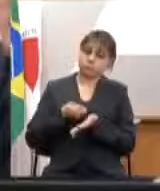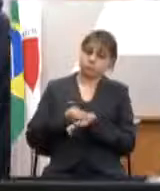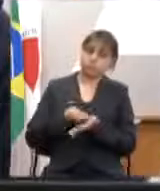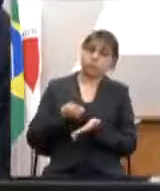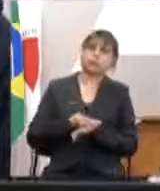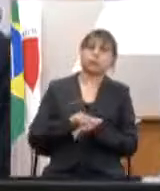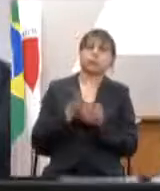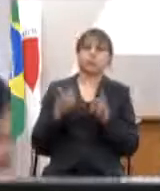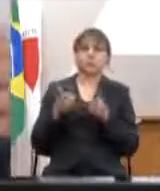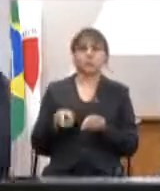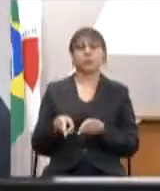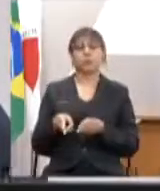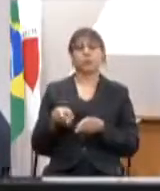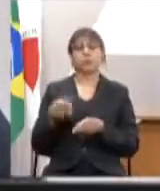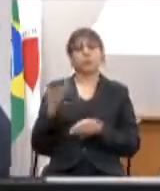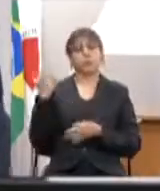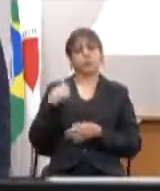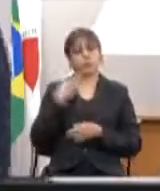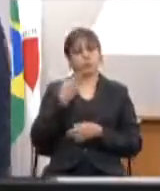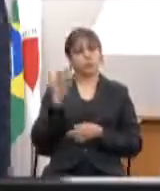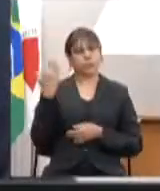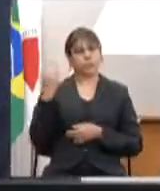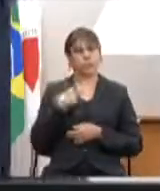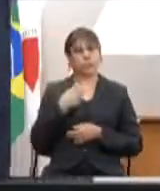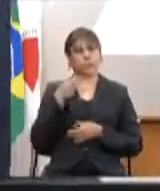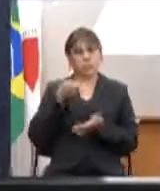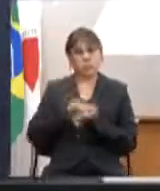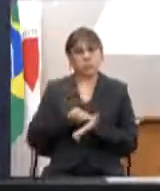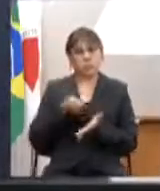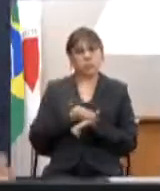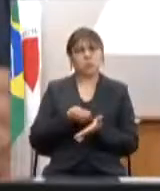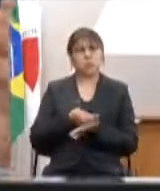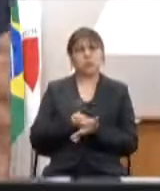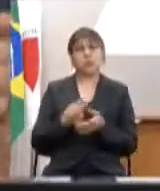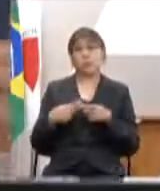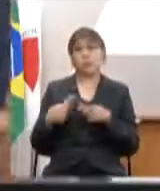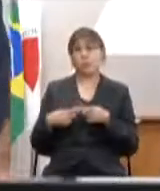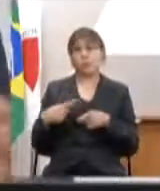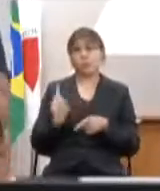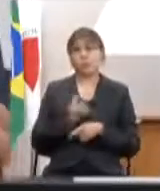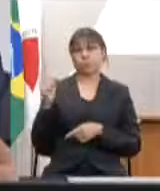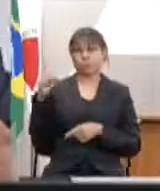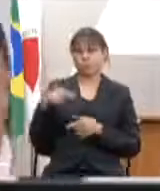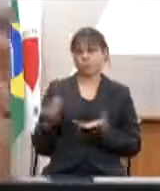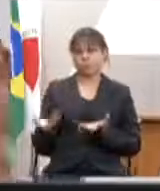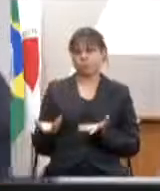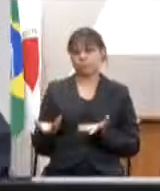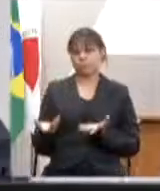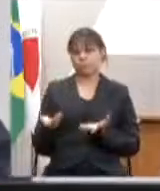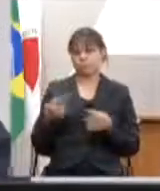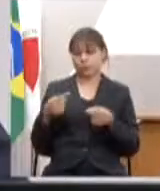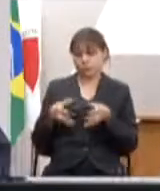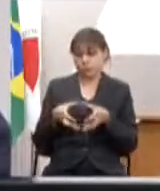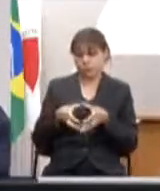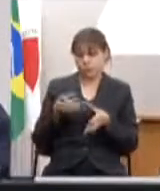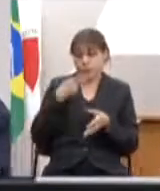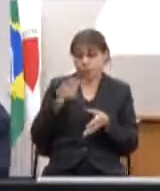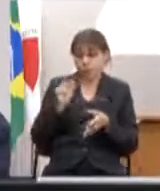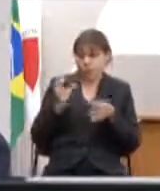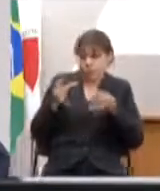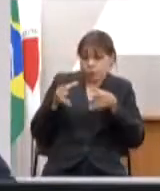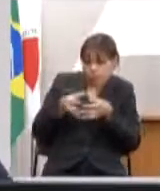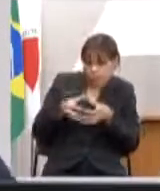eu fiz falas assim também duras cobrando porque a gente está aqui a comissão já diz comissão de